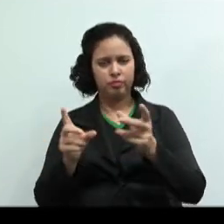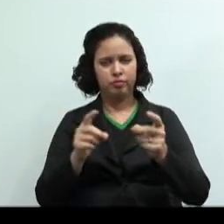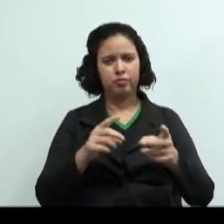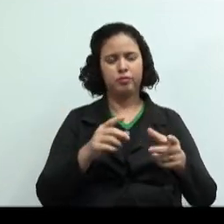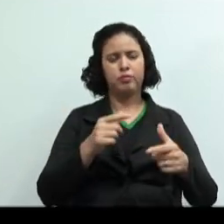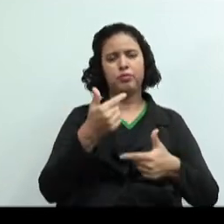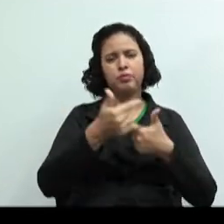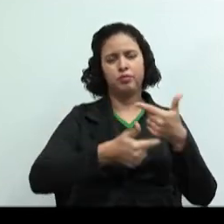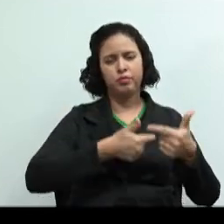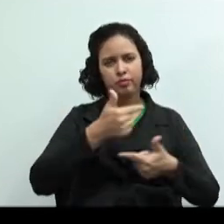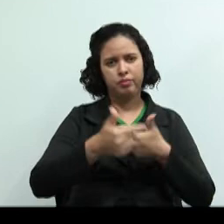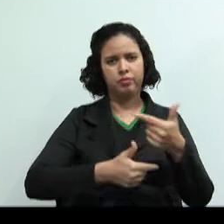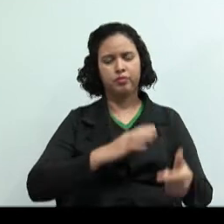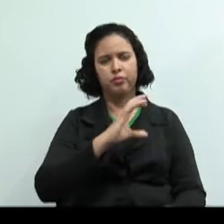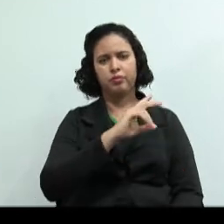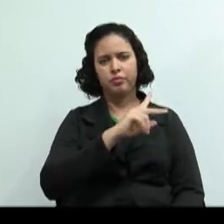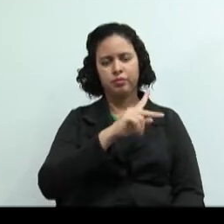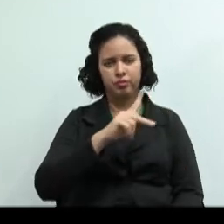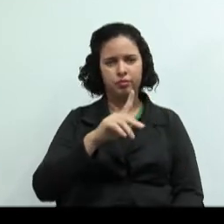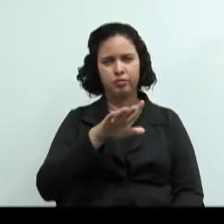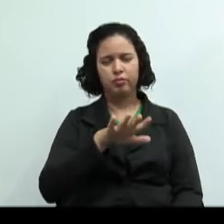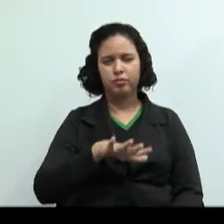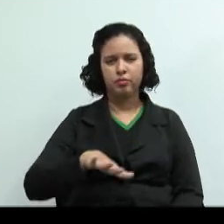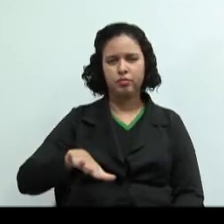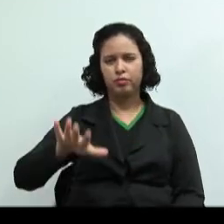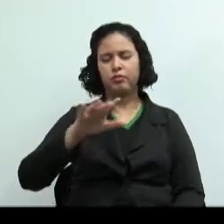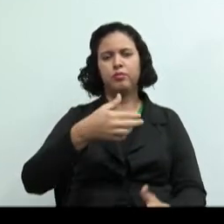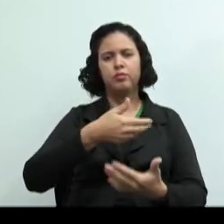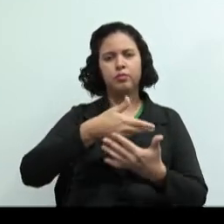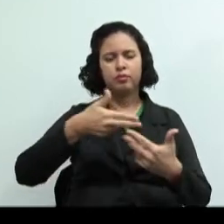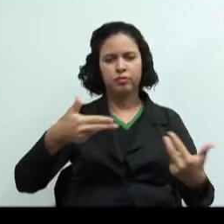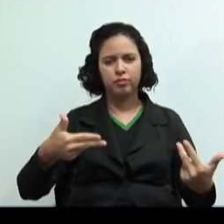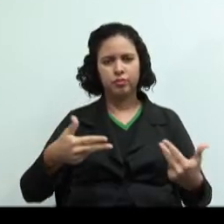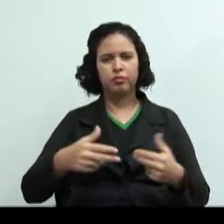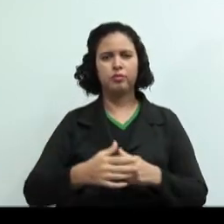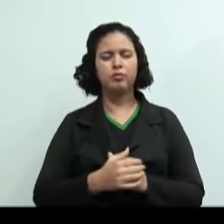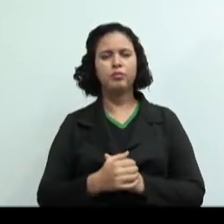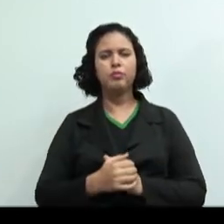serviço e cooperativas de diversos ramos. Ok.